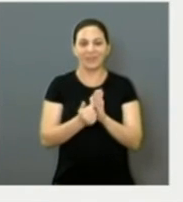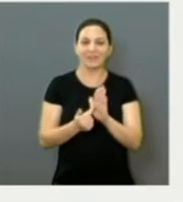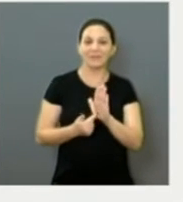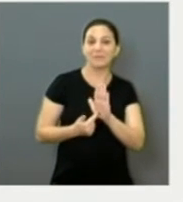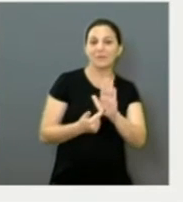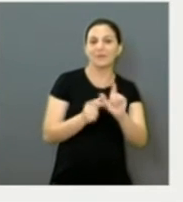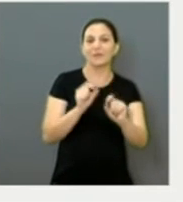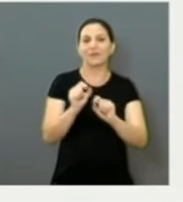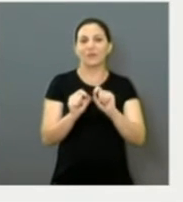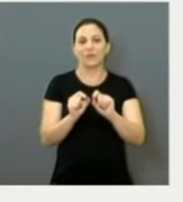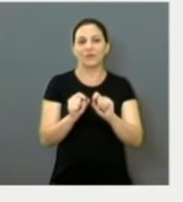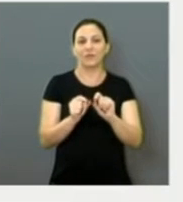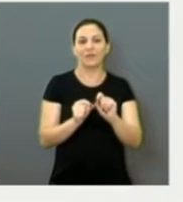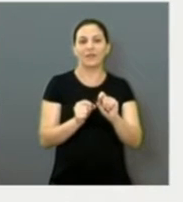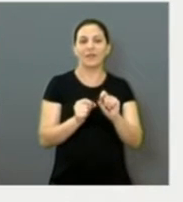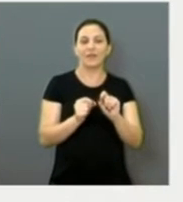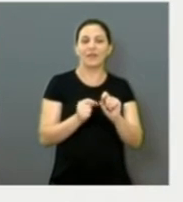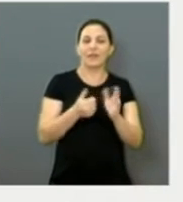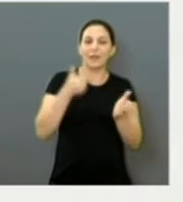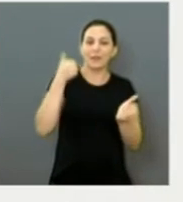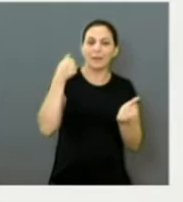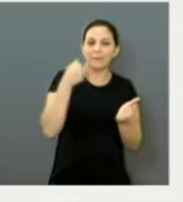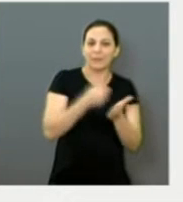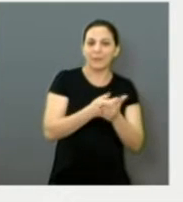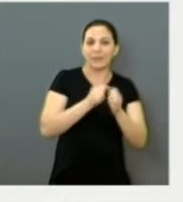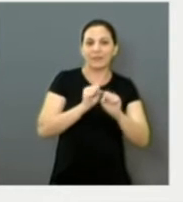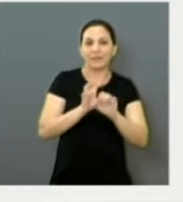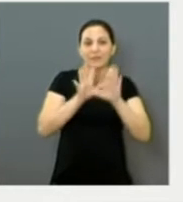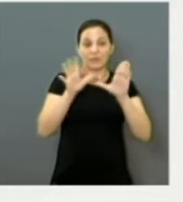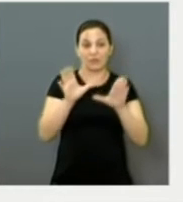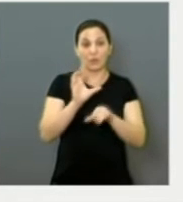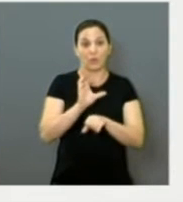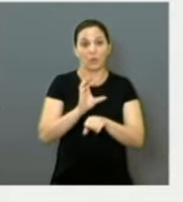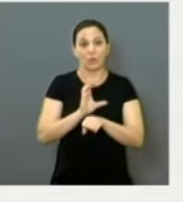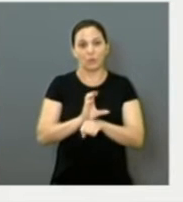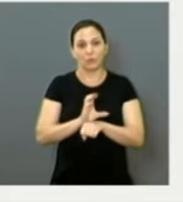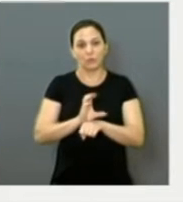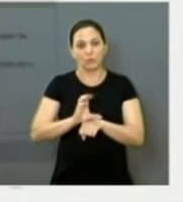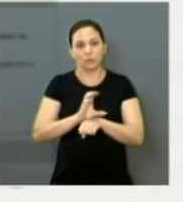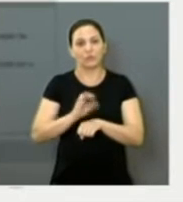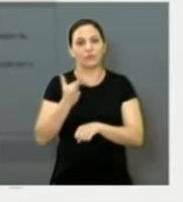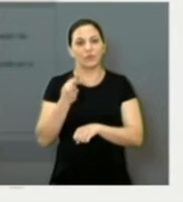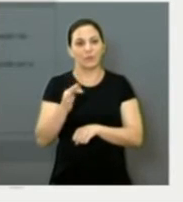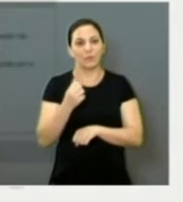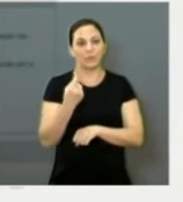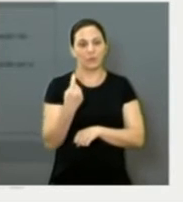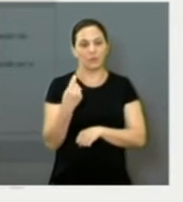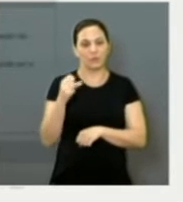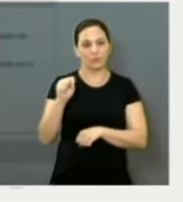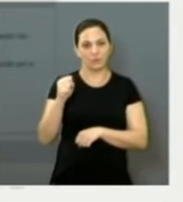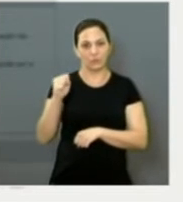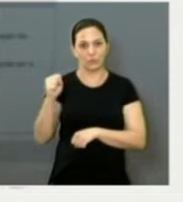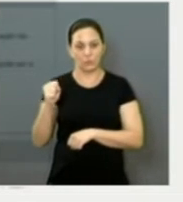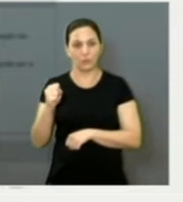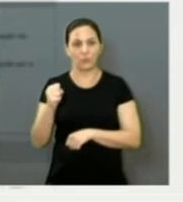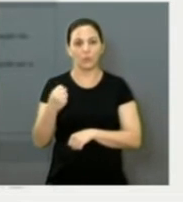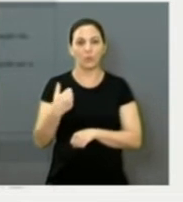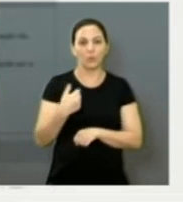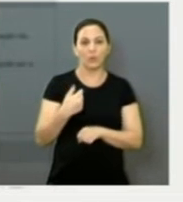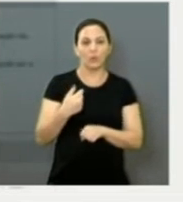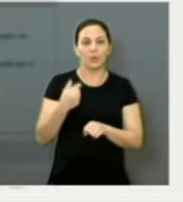você a tarifa transparente. A Constituição Federal de 1988 traz uma marca muito importante ao processo